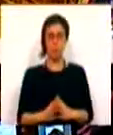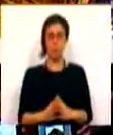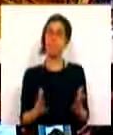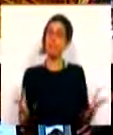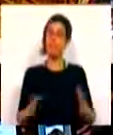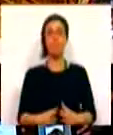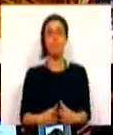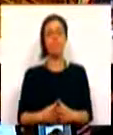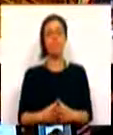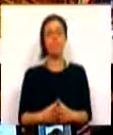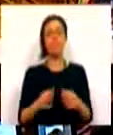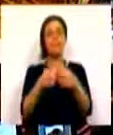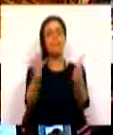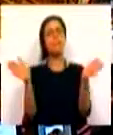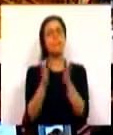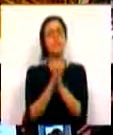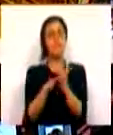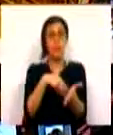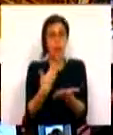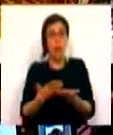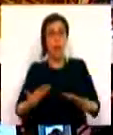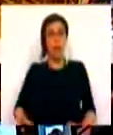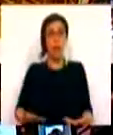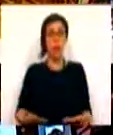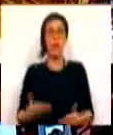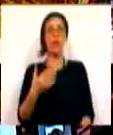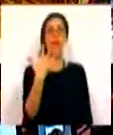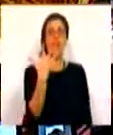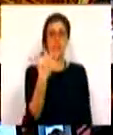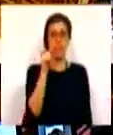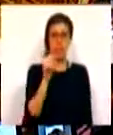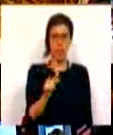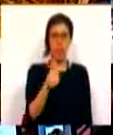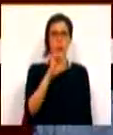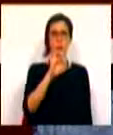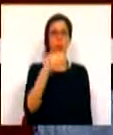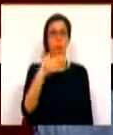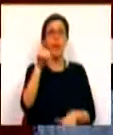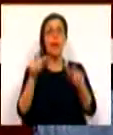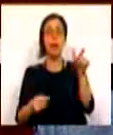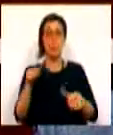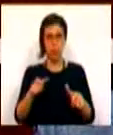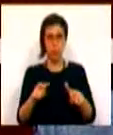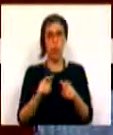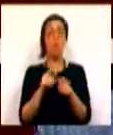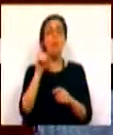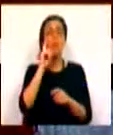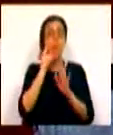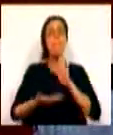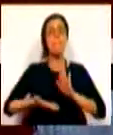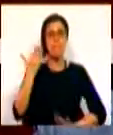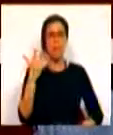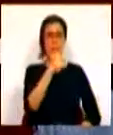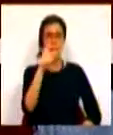Para um total, até à data, de 5.087 pessoas, aumentámos a sua proteção social